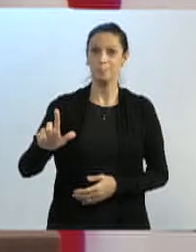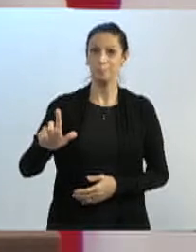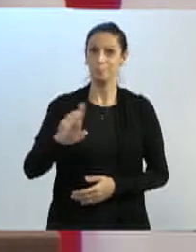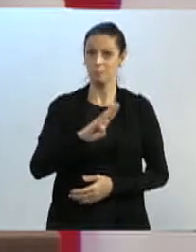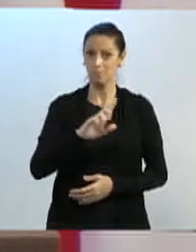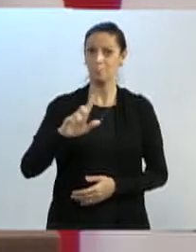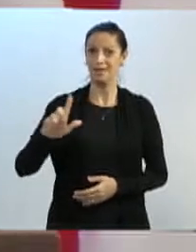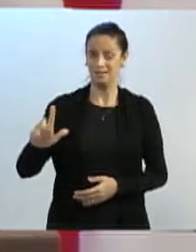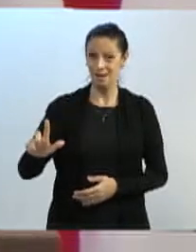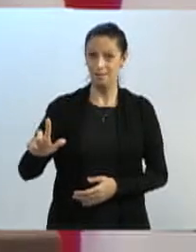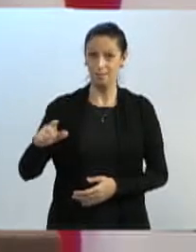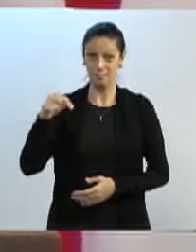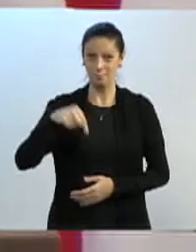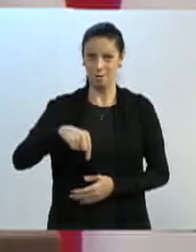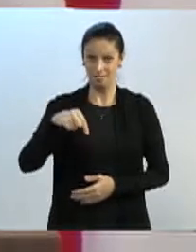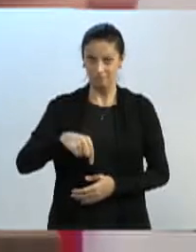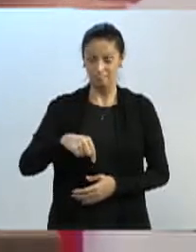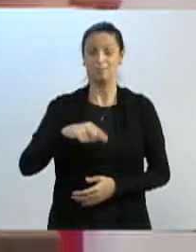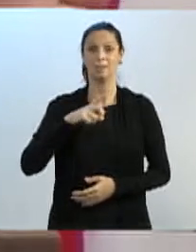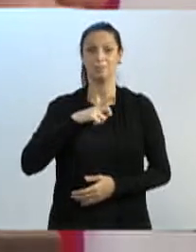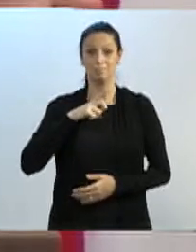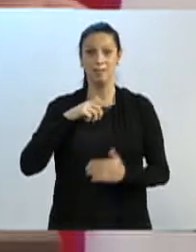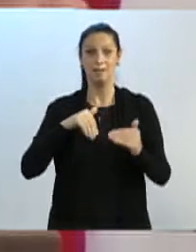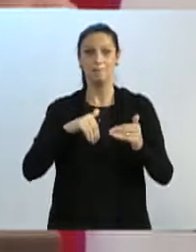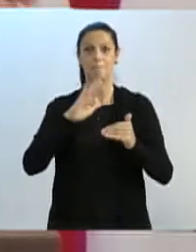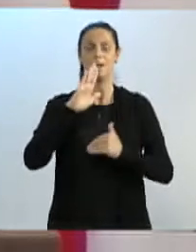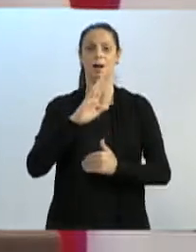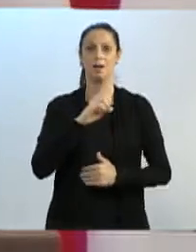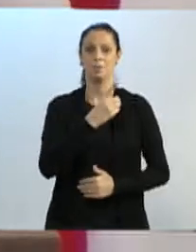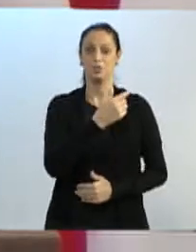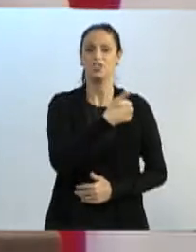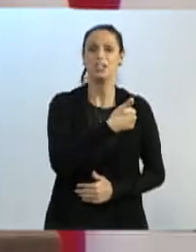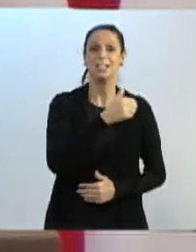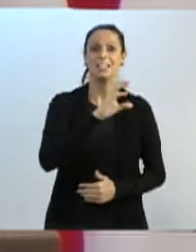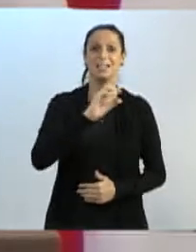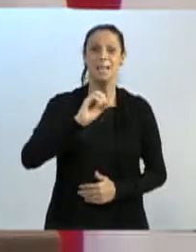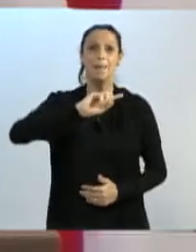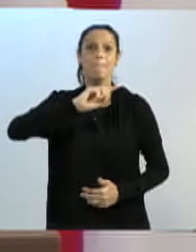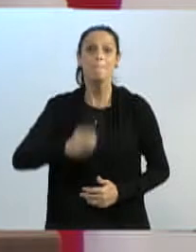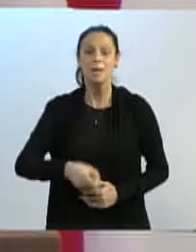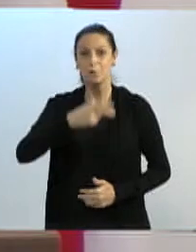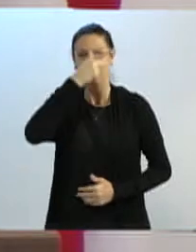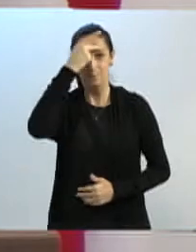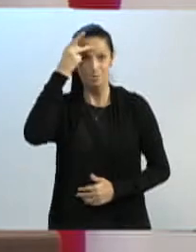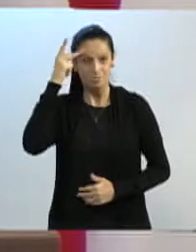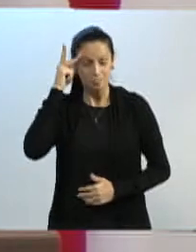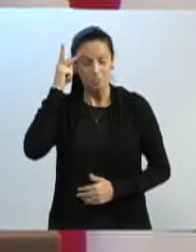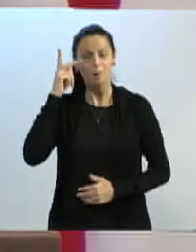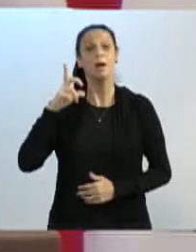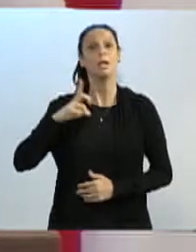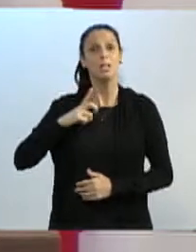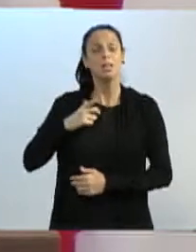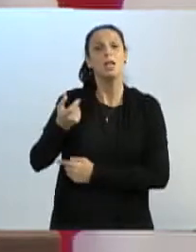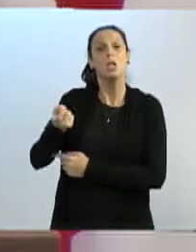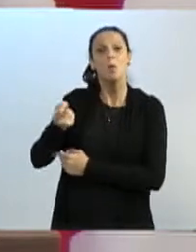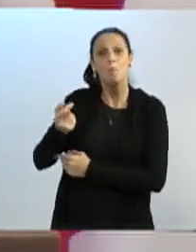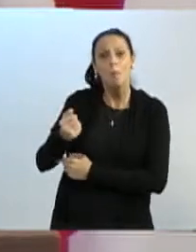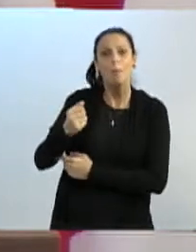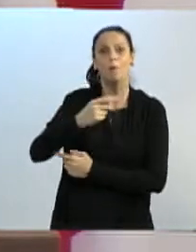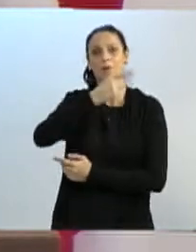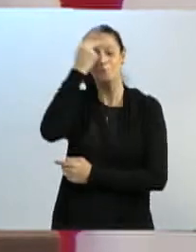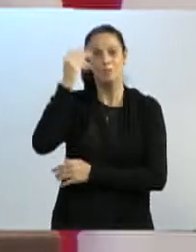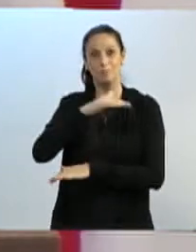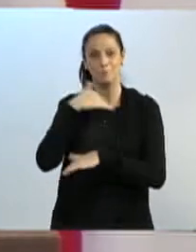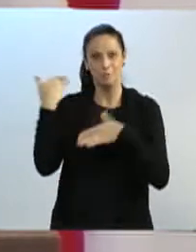municípios com mais de 100 mil habitantes que tem a menor taxa de letalidade. Então é isso, queria apenas só fazer esse